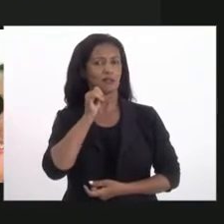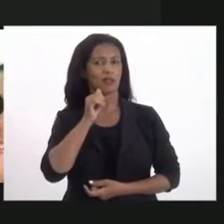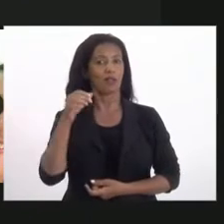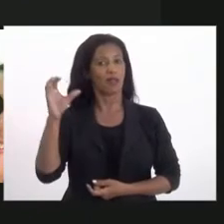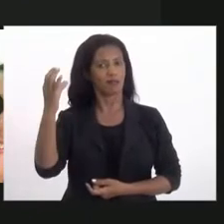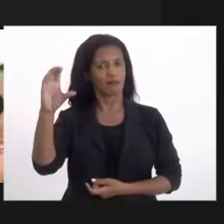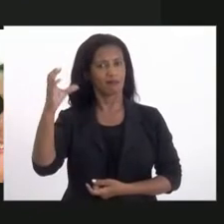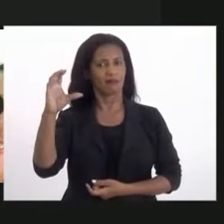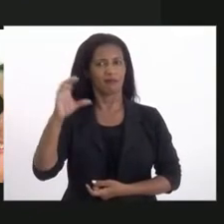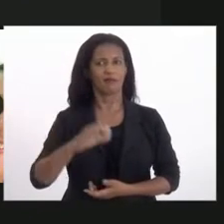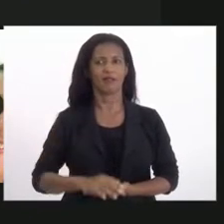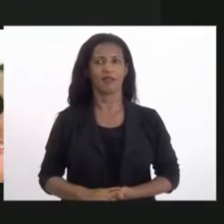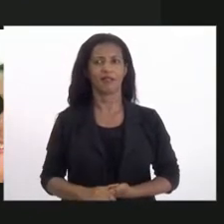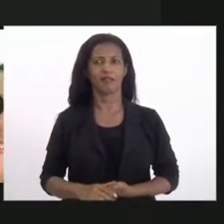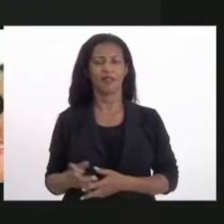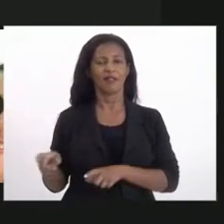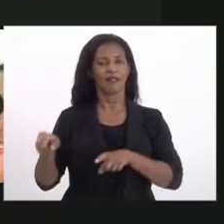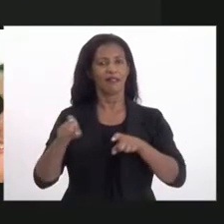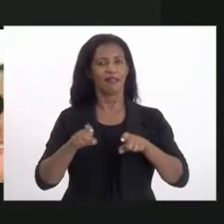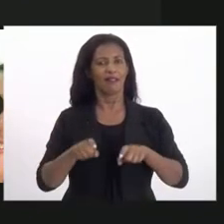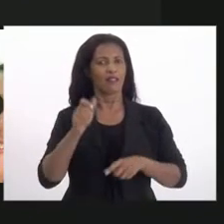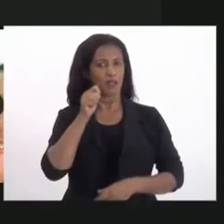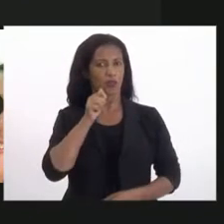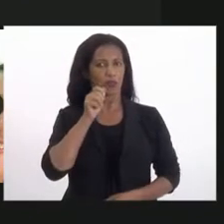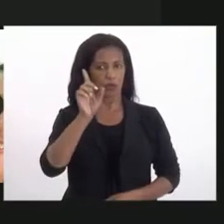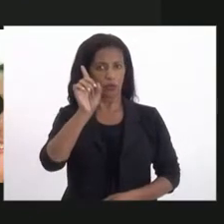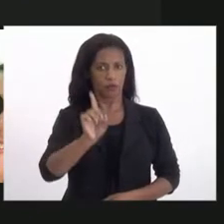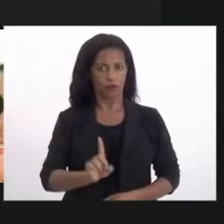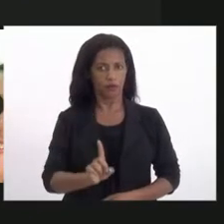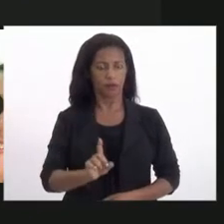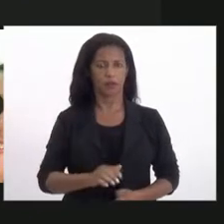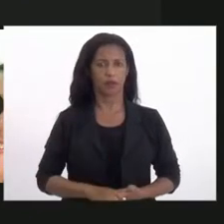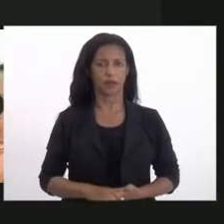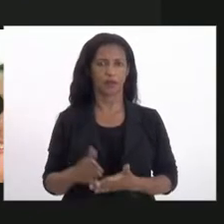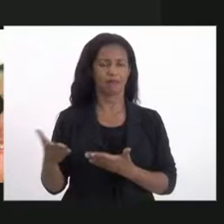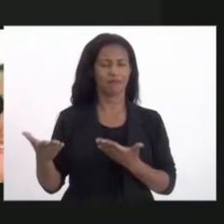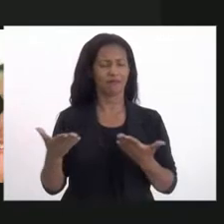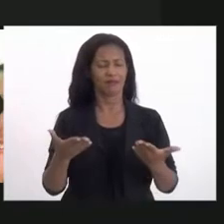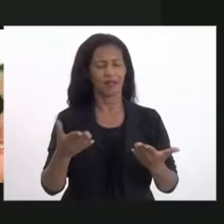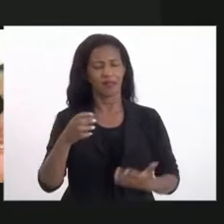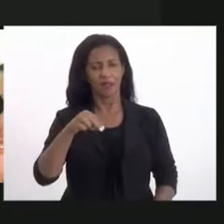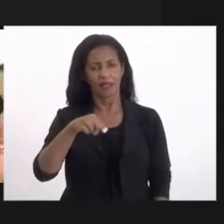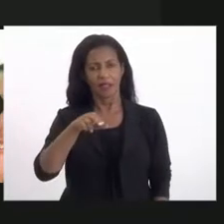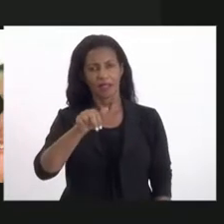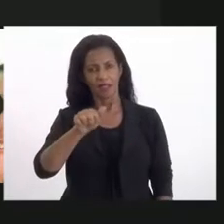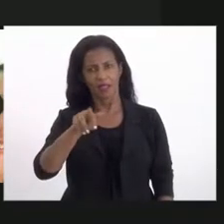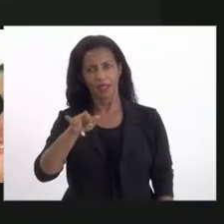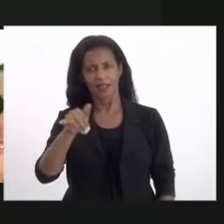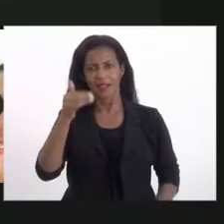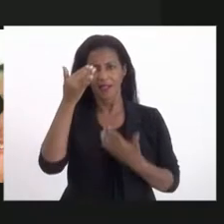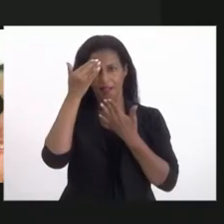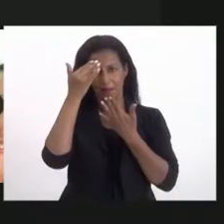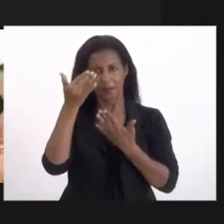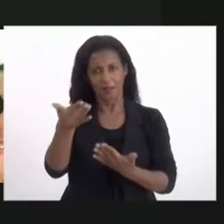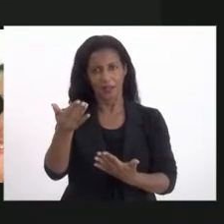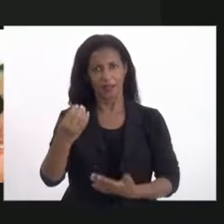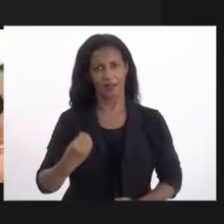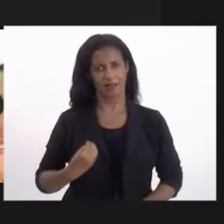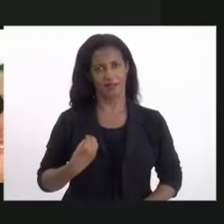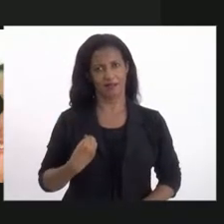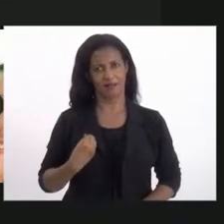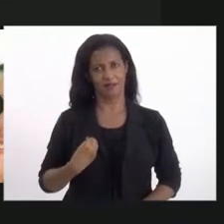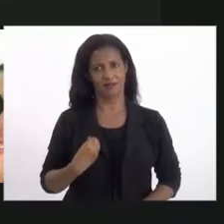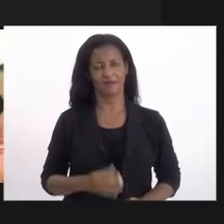Niterói, na cadeira das mulheres com deficiência. Então, Natália, muito obrigada pela sua presença.